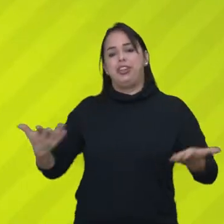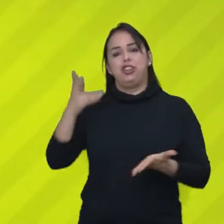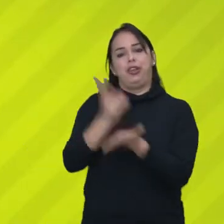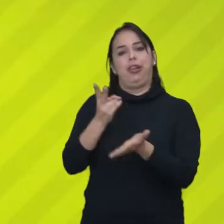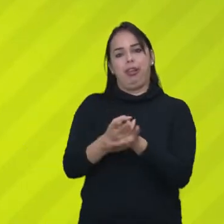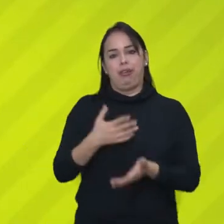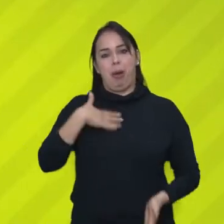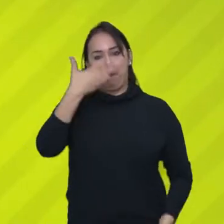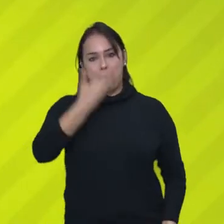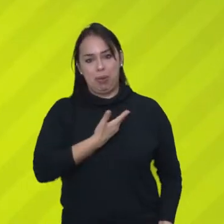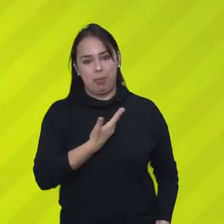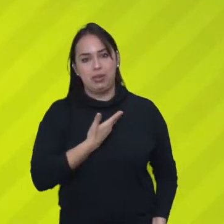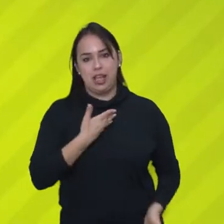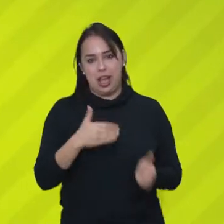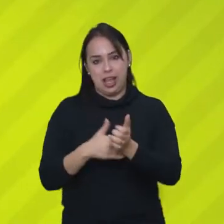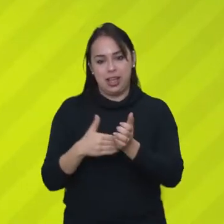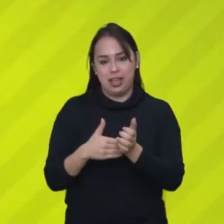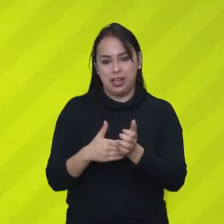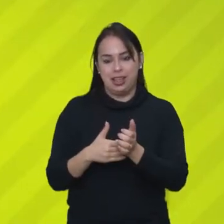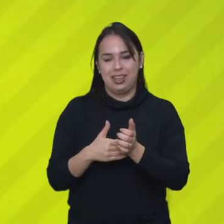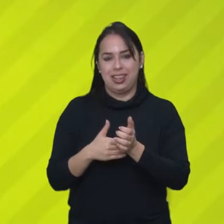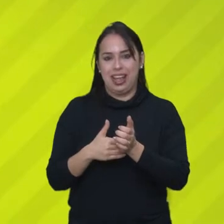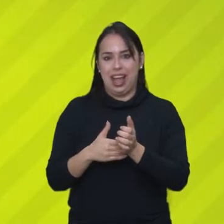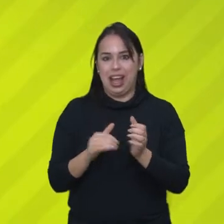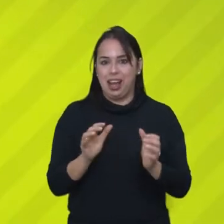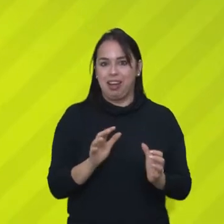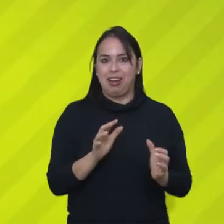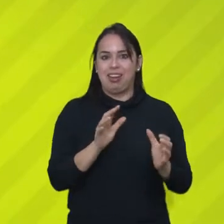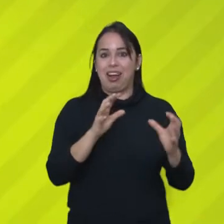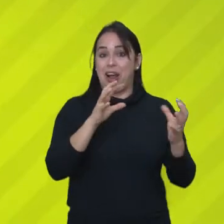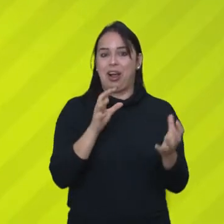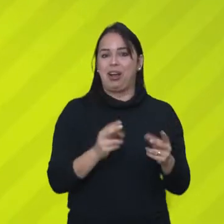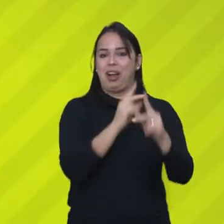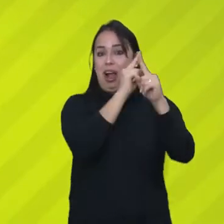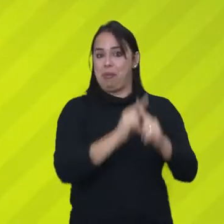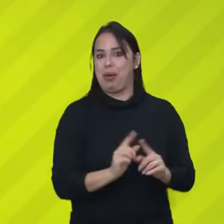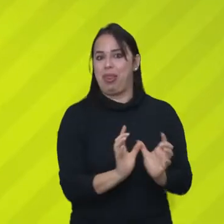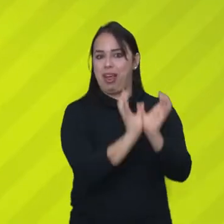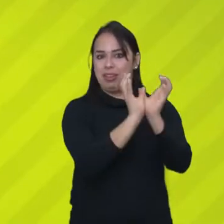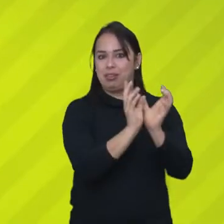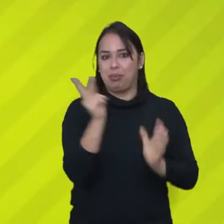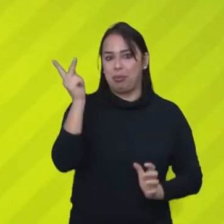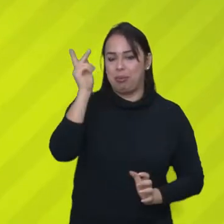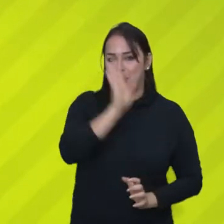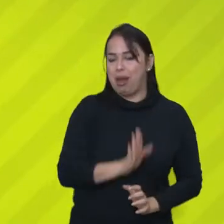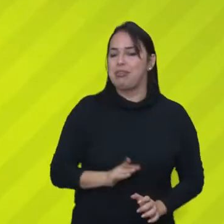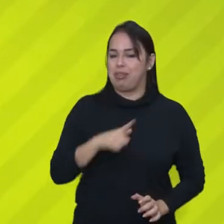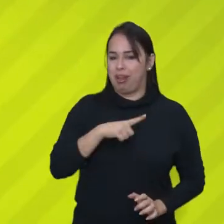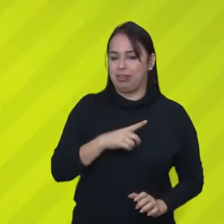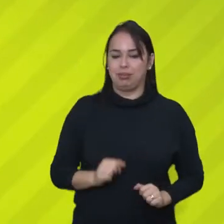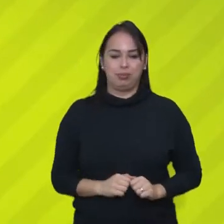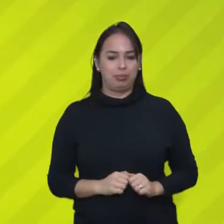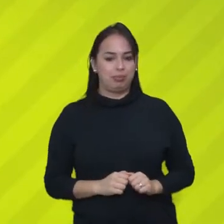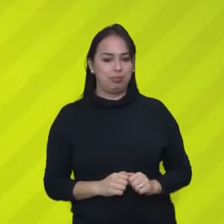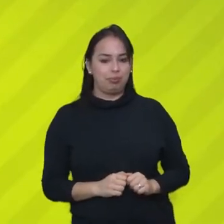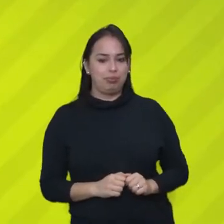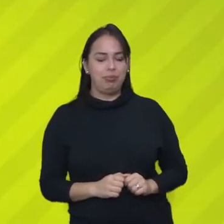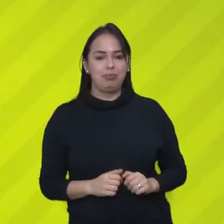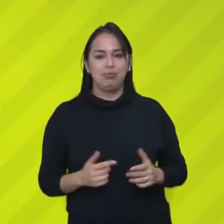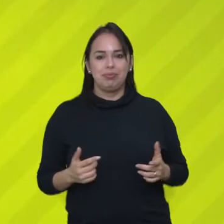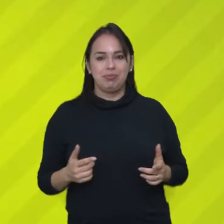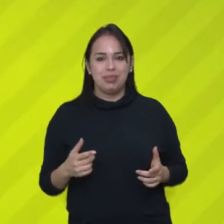Continuando, então, aqui, ó. O Meu Amigo Secreto, dica, ó. Ele tem campeonato brasileiro. Ih, já cortou metade da lista. Mas fala aí, tiozão, fala isso.